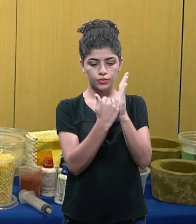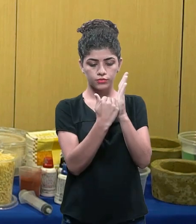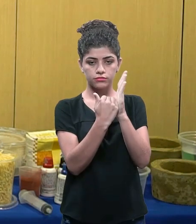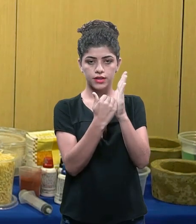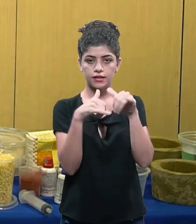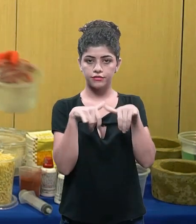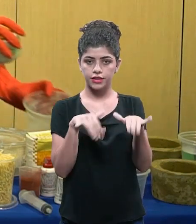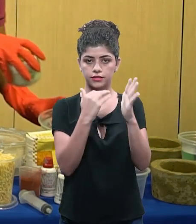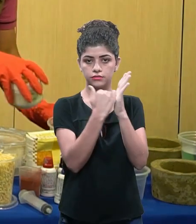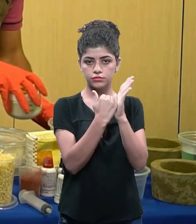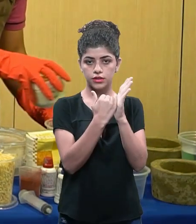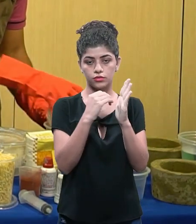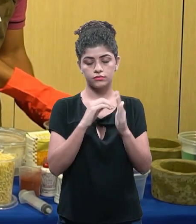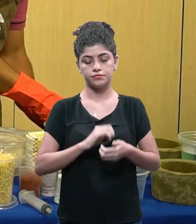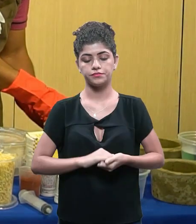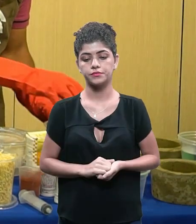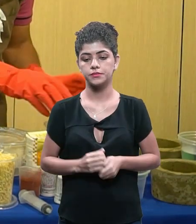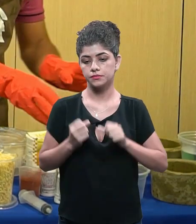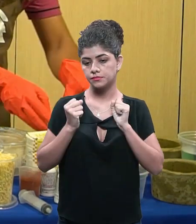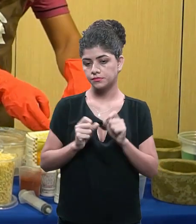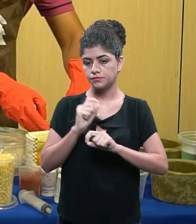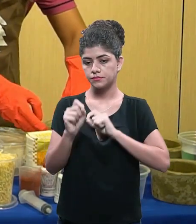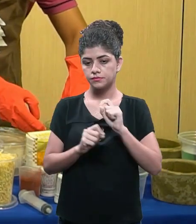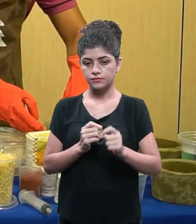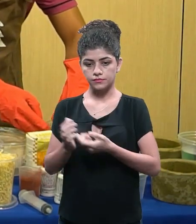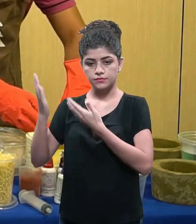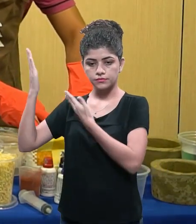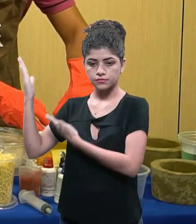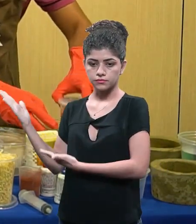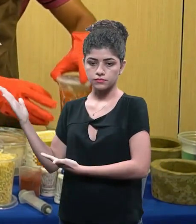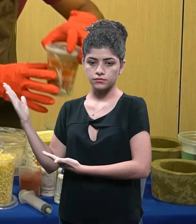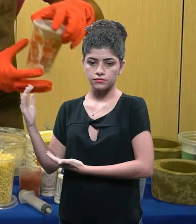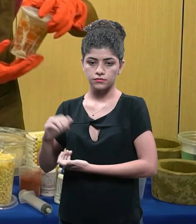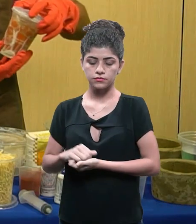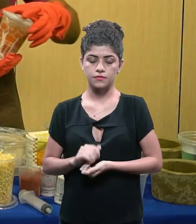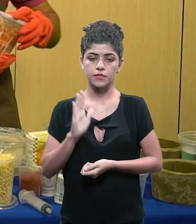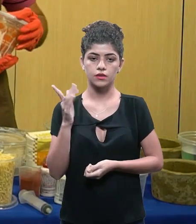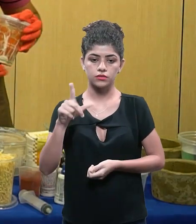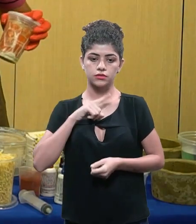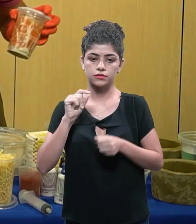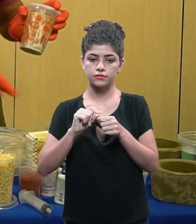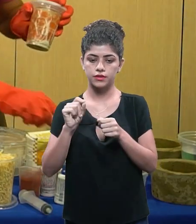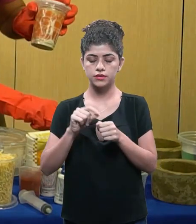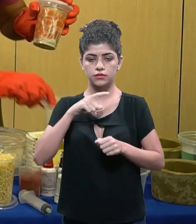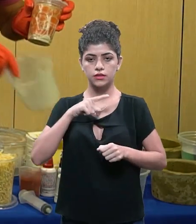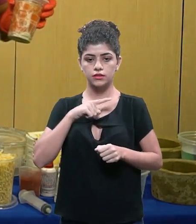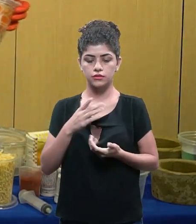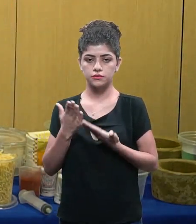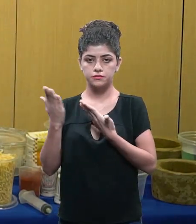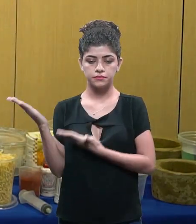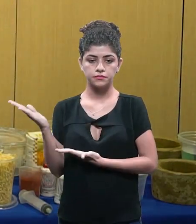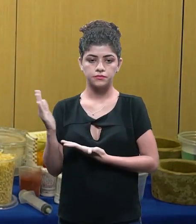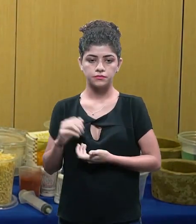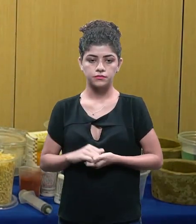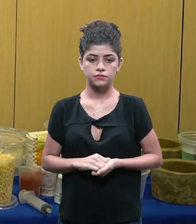ser um pouco pesado então quais os artifícios que eu posso usar eu posso pegar aqui ó como esse caso aqui que eu já fiz eu tenho a